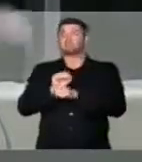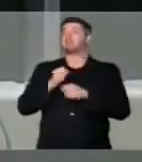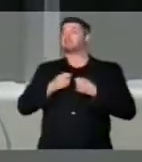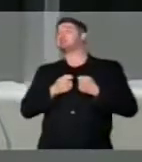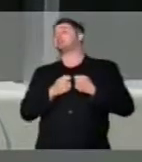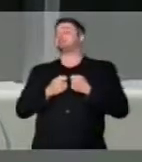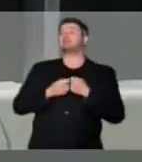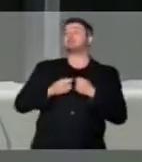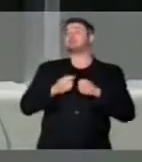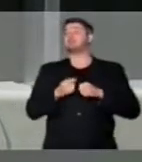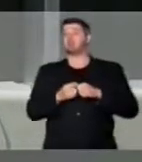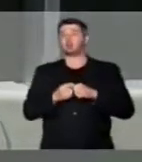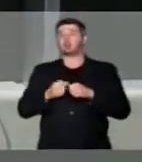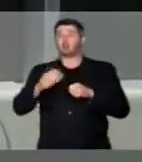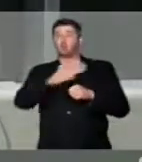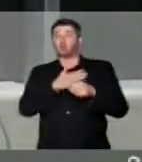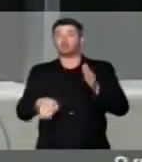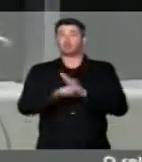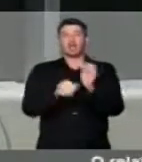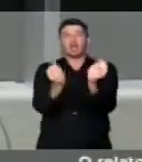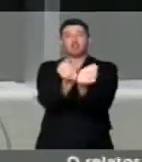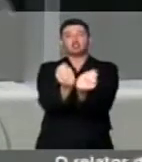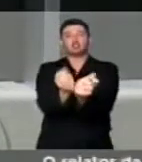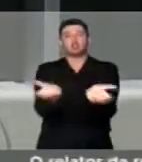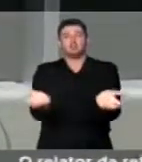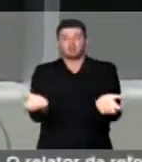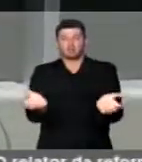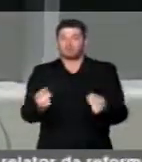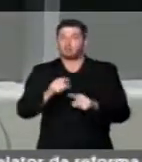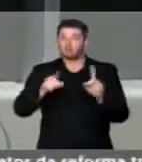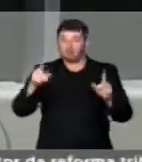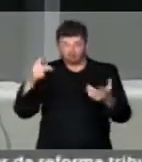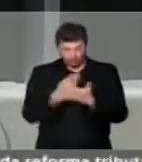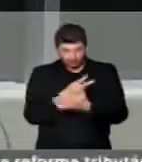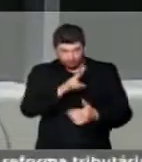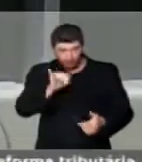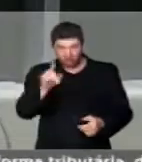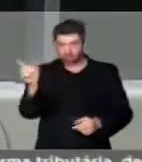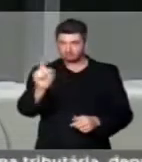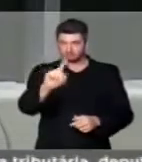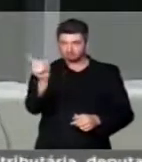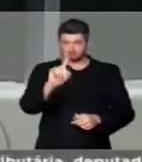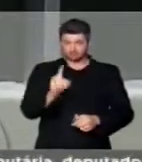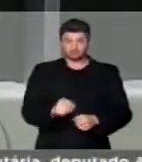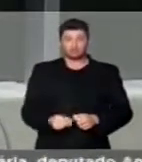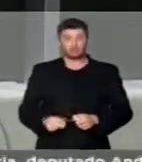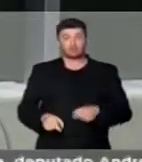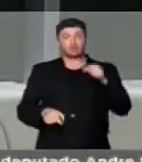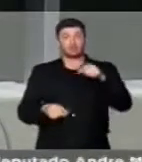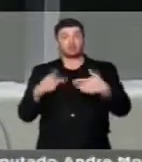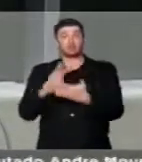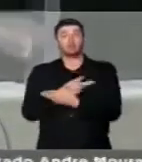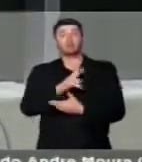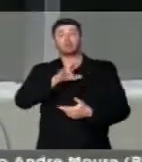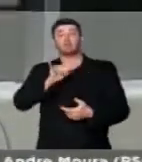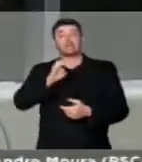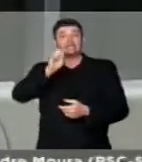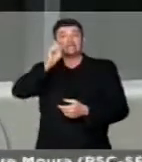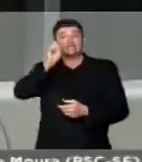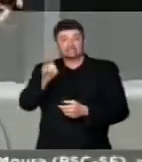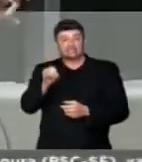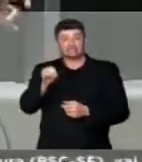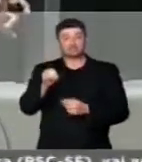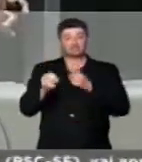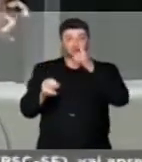para chegar ao gemado. Mas isso não acontecerá, se isso só vai acontecer se já tiver